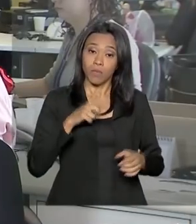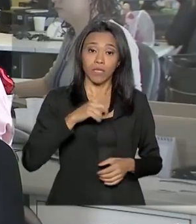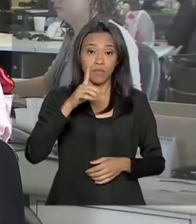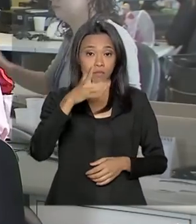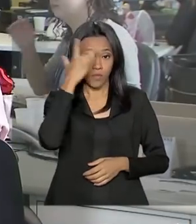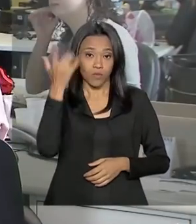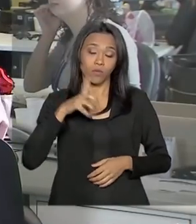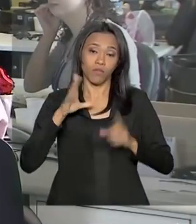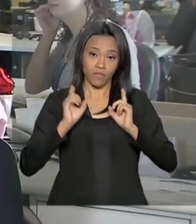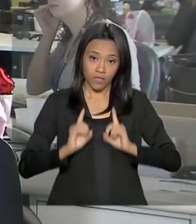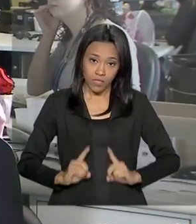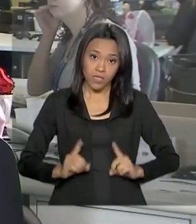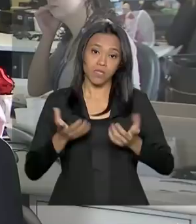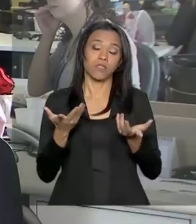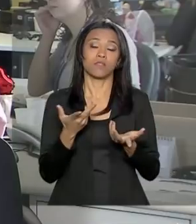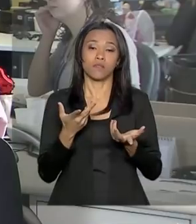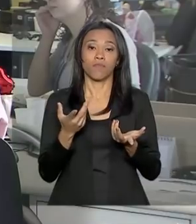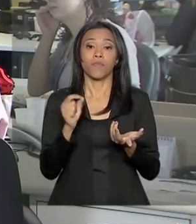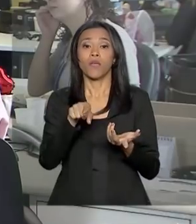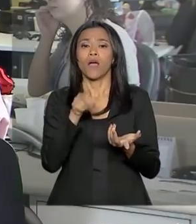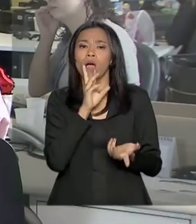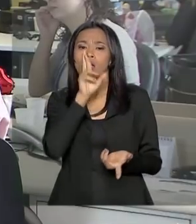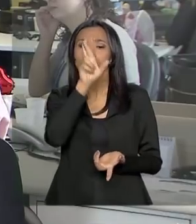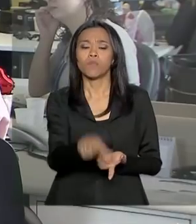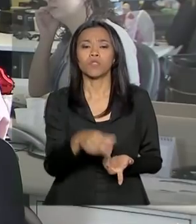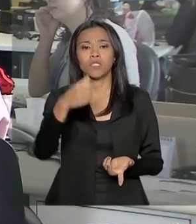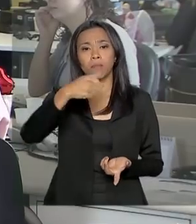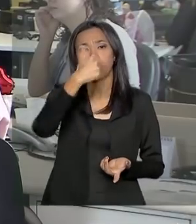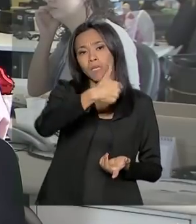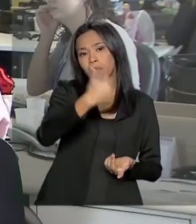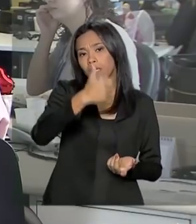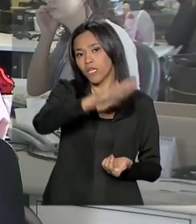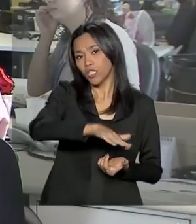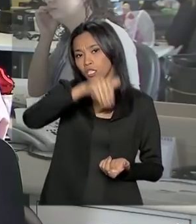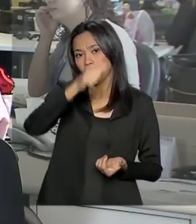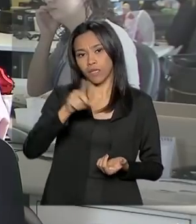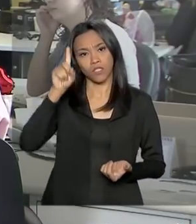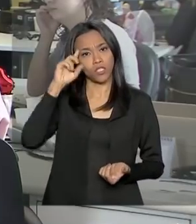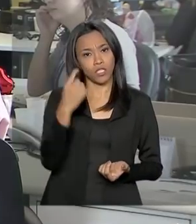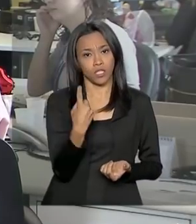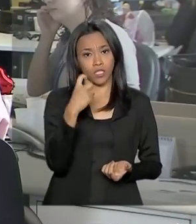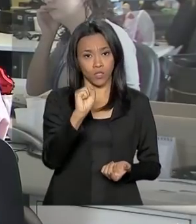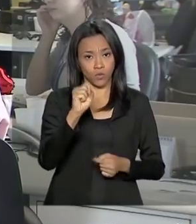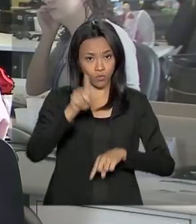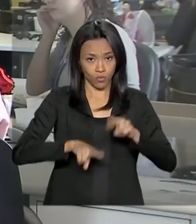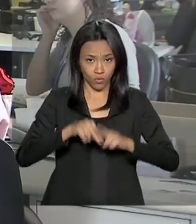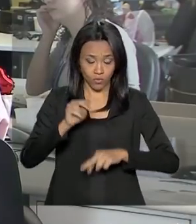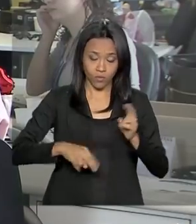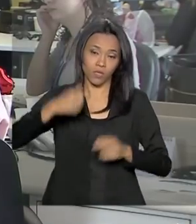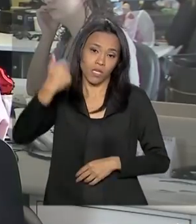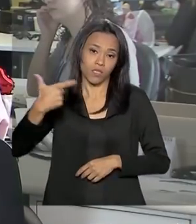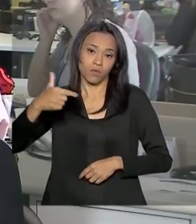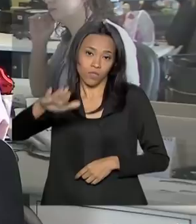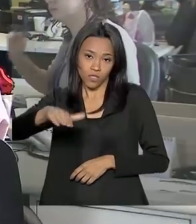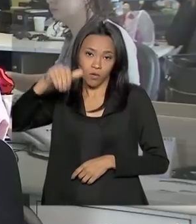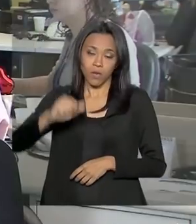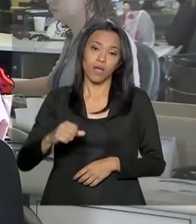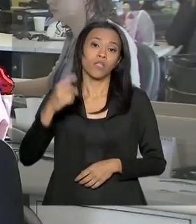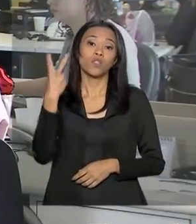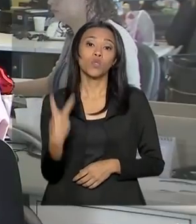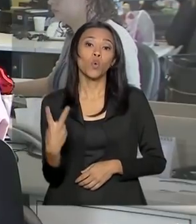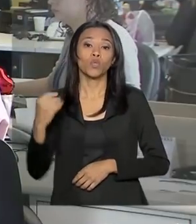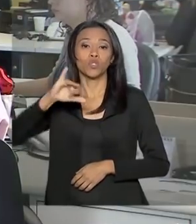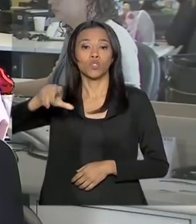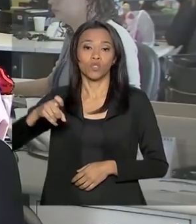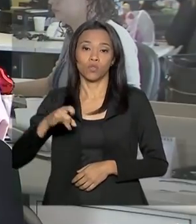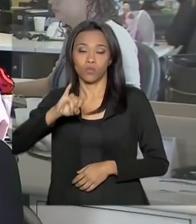professores da rede pública. O resultado da primeira chamada está previsto para o dia 18 de junho e da segunda chamada para 2 de